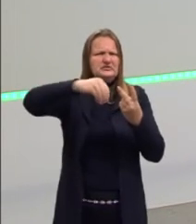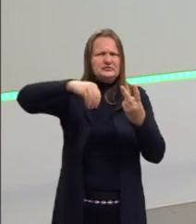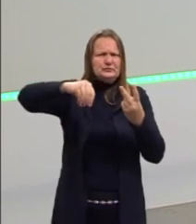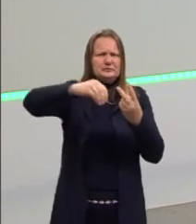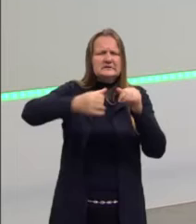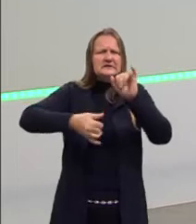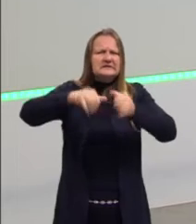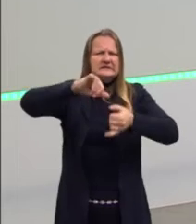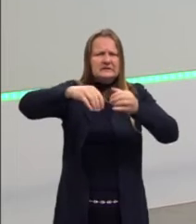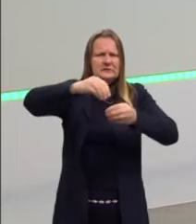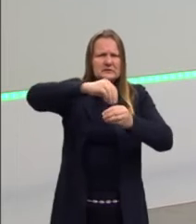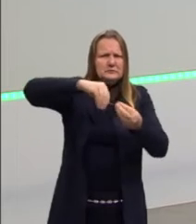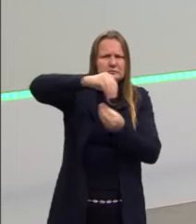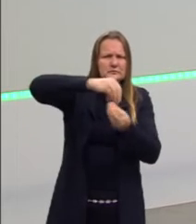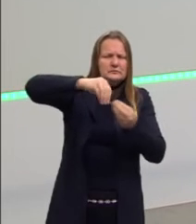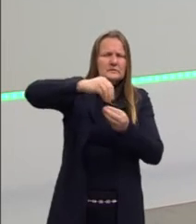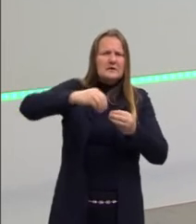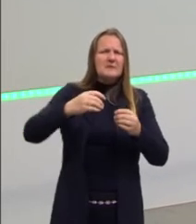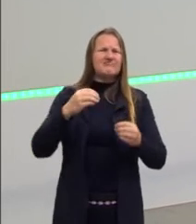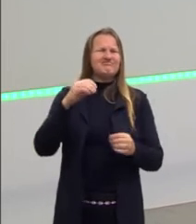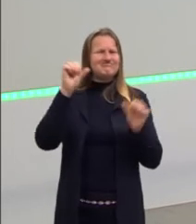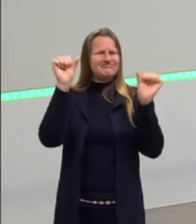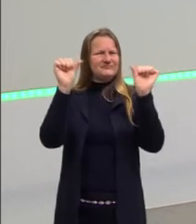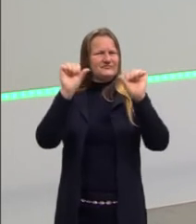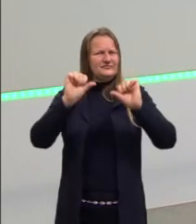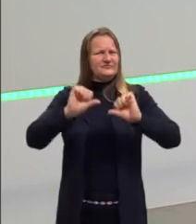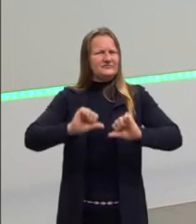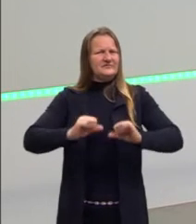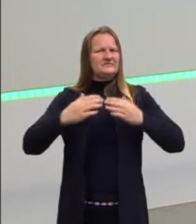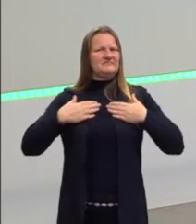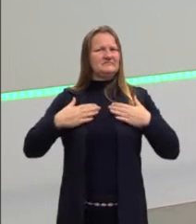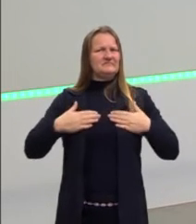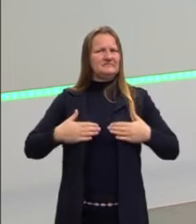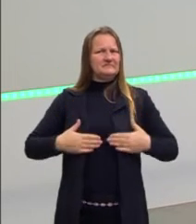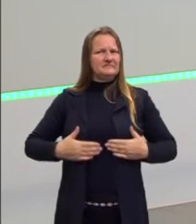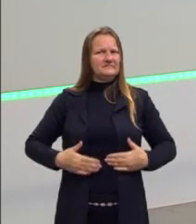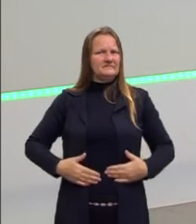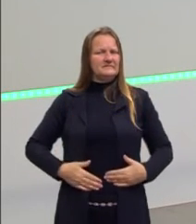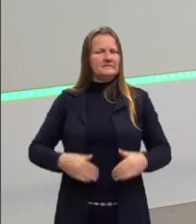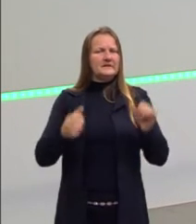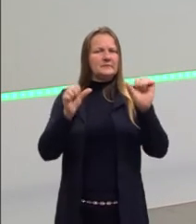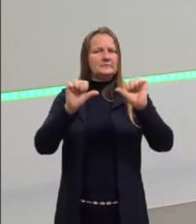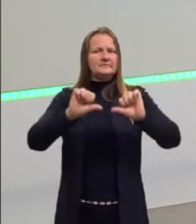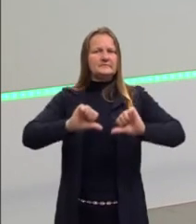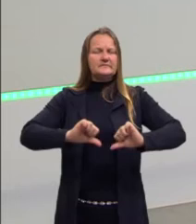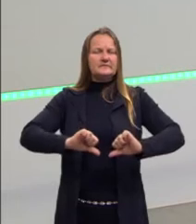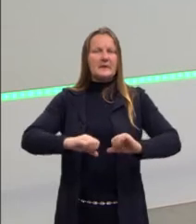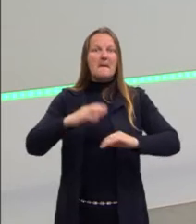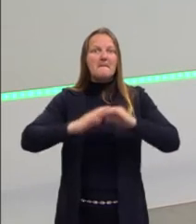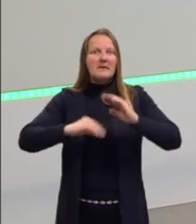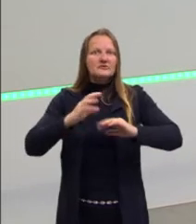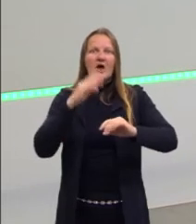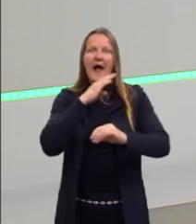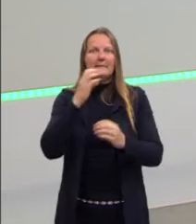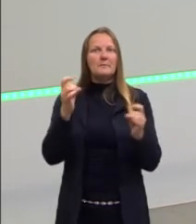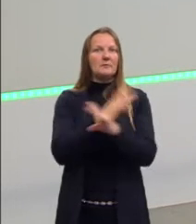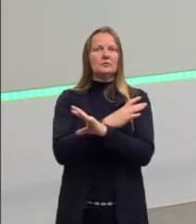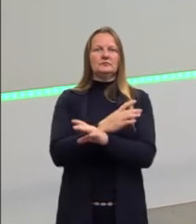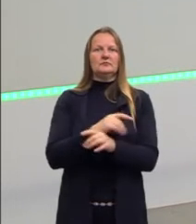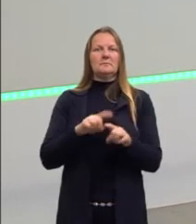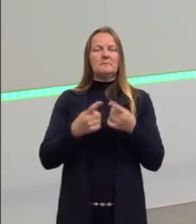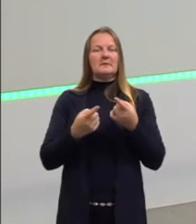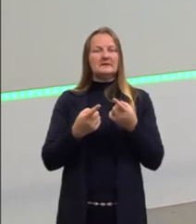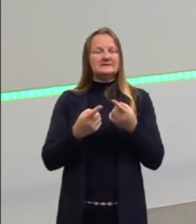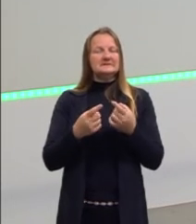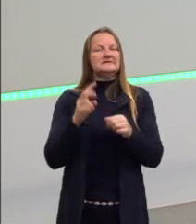químicas que podem prejudicar e muito o organismo, né? Ele ajuda na praticidade, no tempo que tu ganha ali para